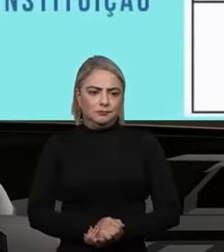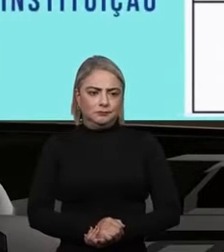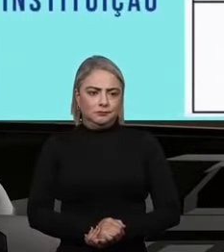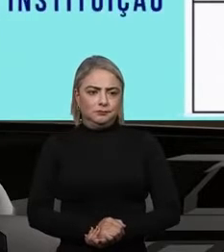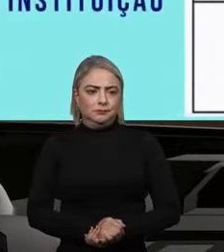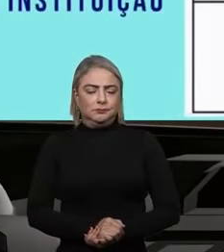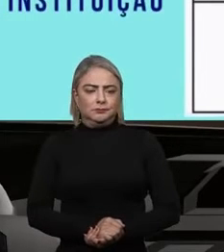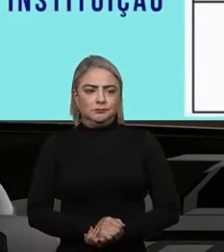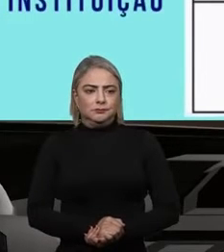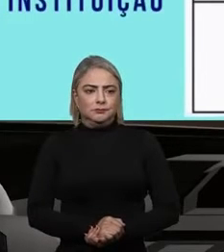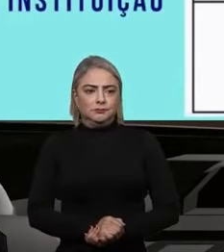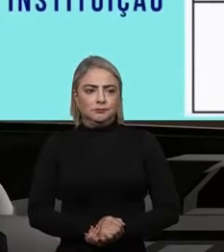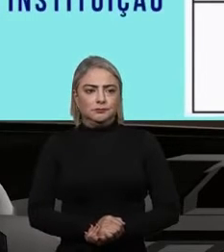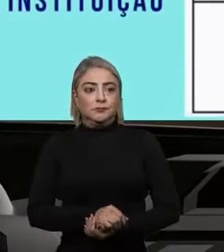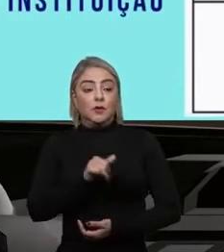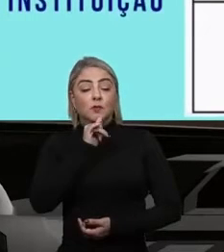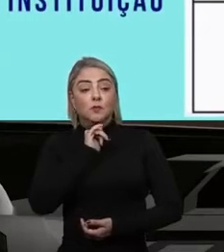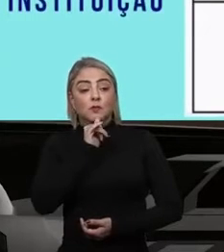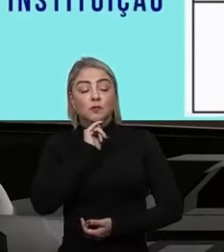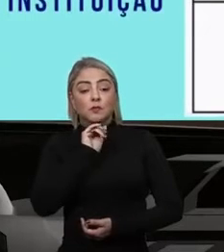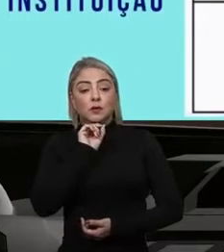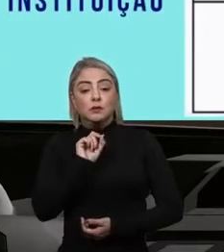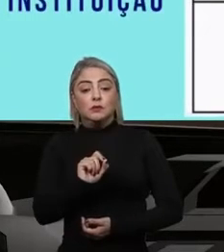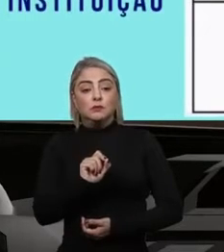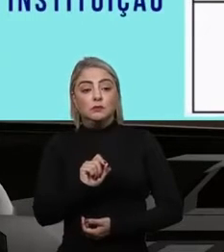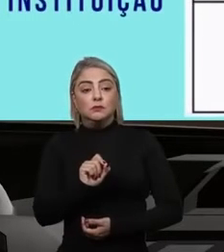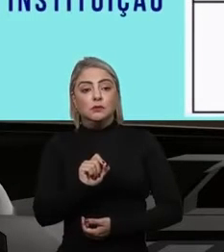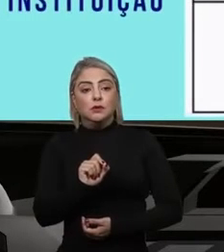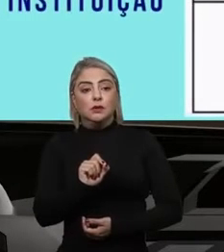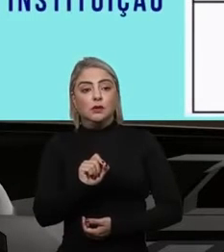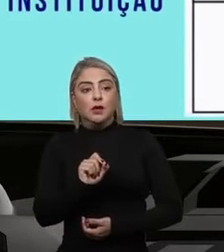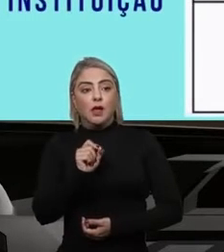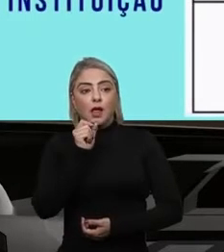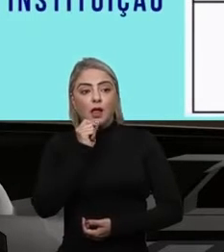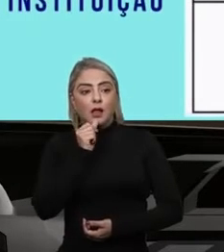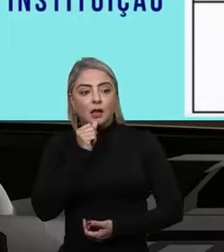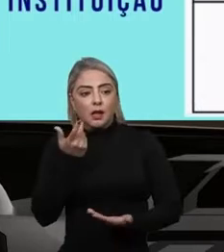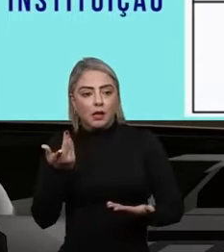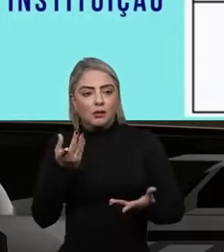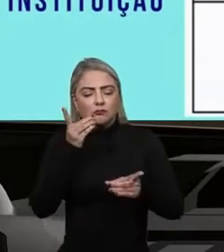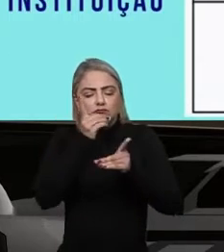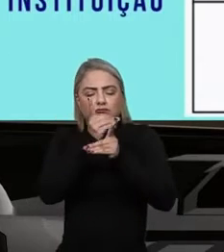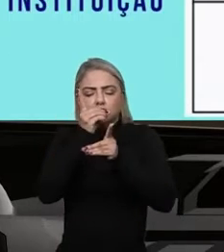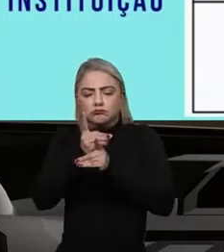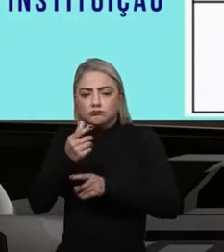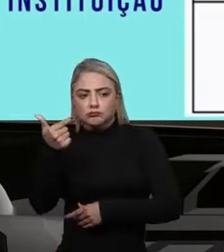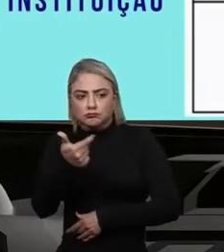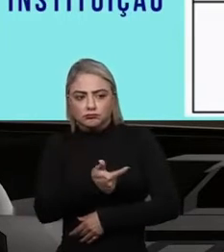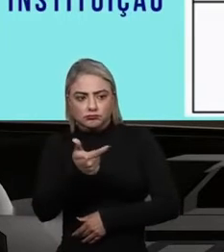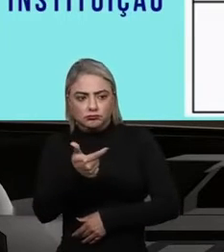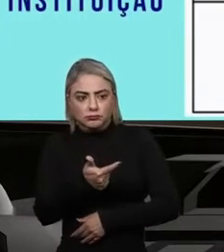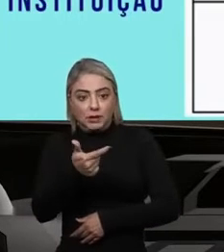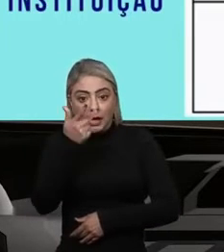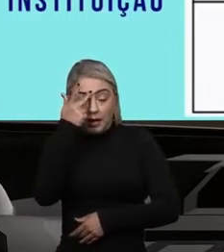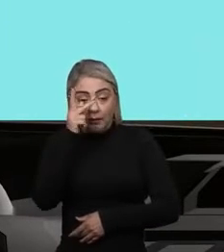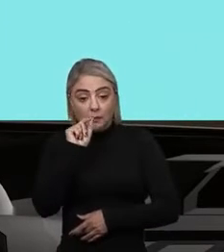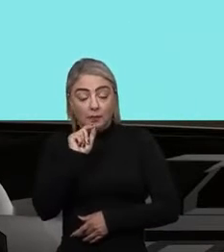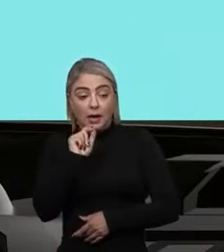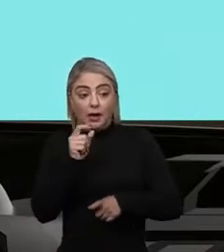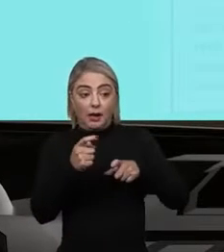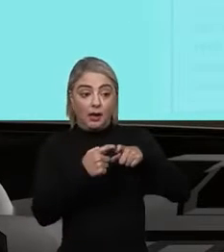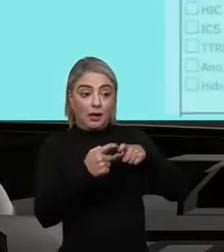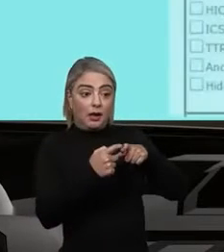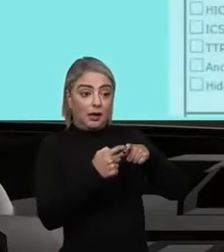Aqui, há um exemplo desse desenho feito com os diagnósticos secundários para a clínica médica.